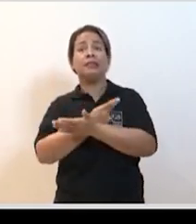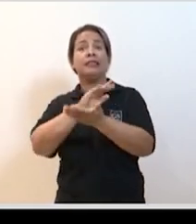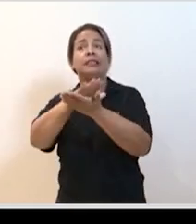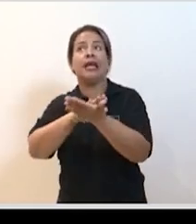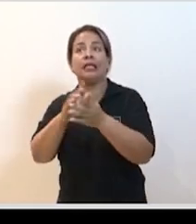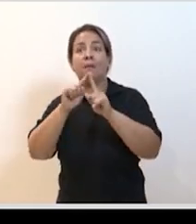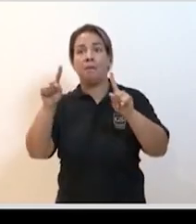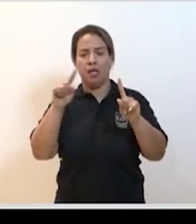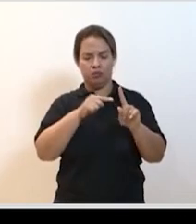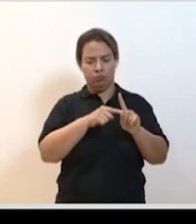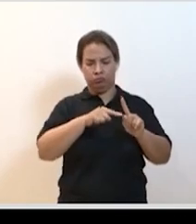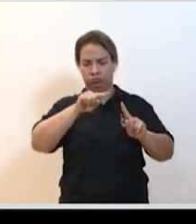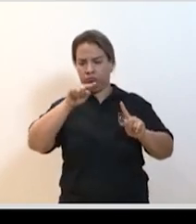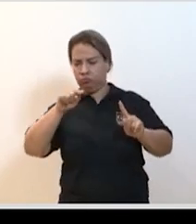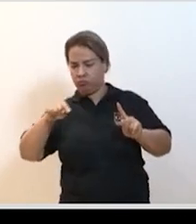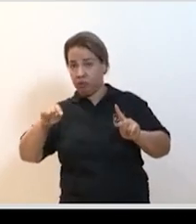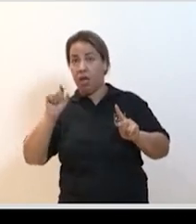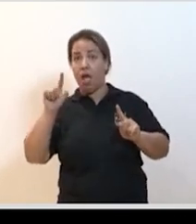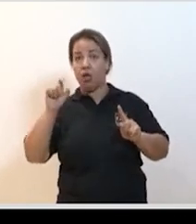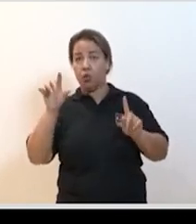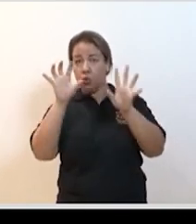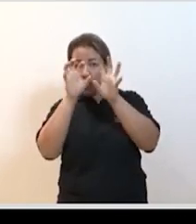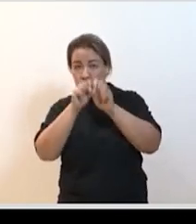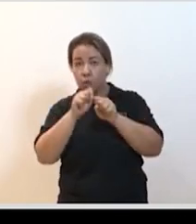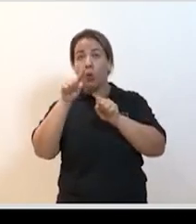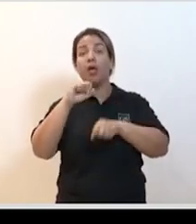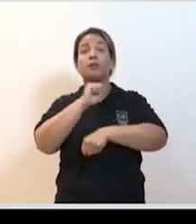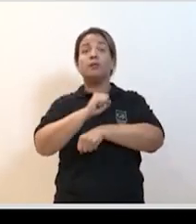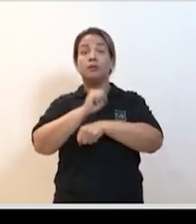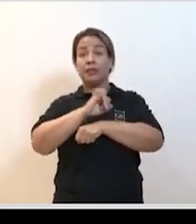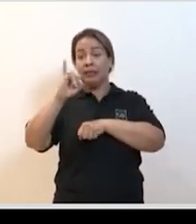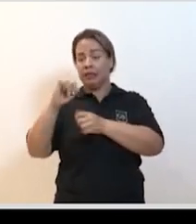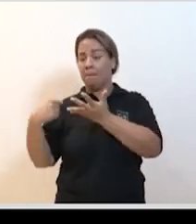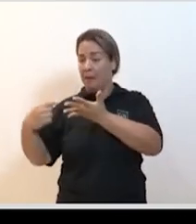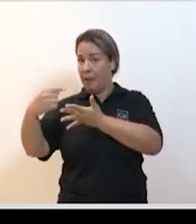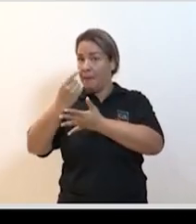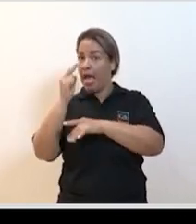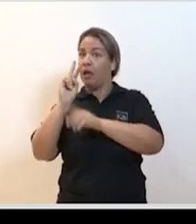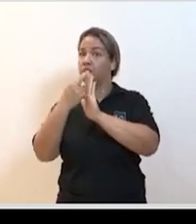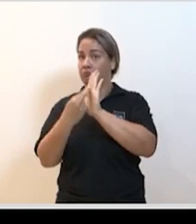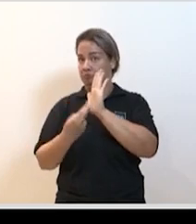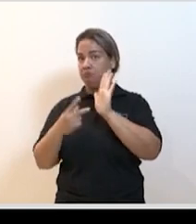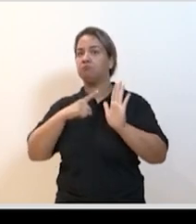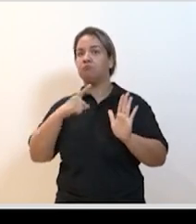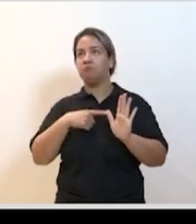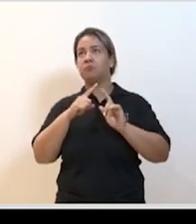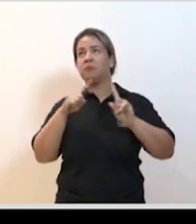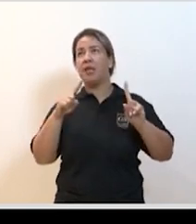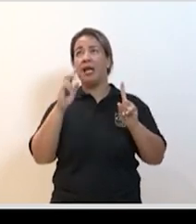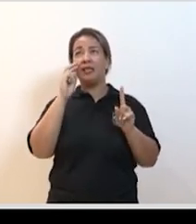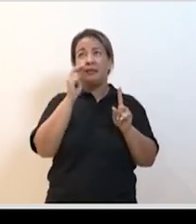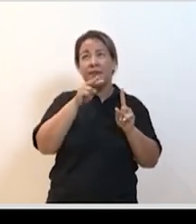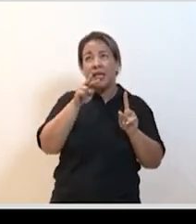escuro é o que se espera com as medidas que estão sendo tomadas eu não sei se é visível mas tem uma linha vermelha muito